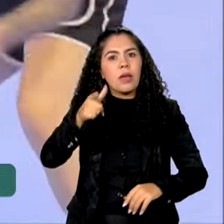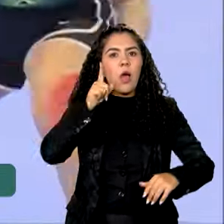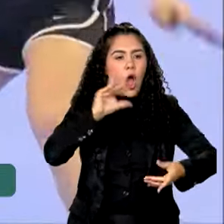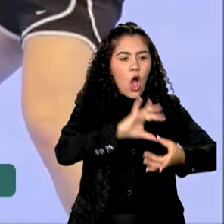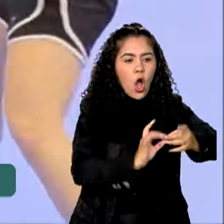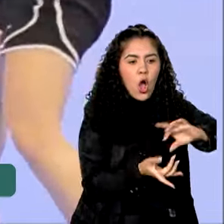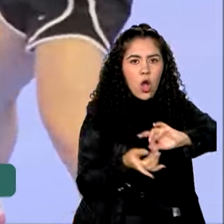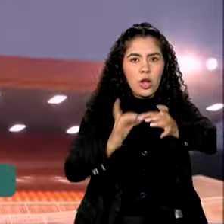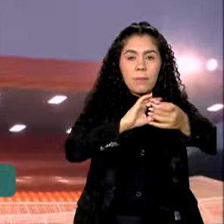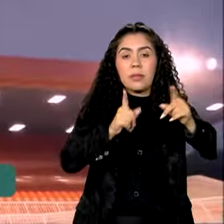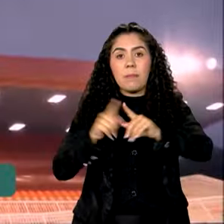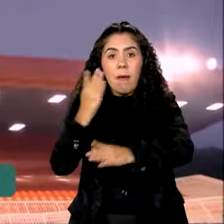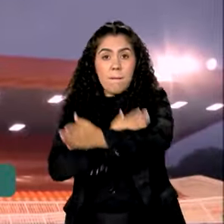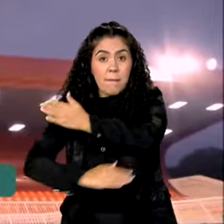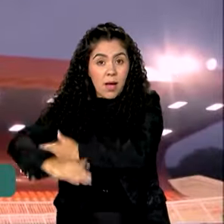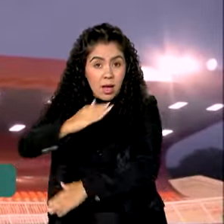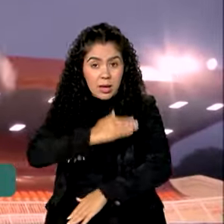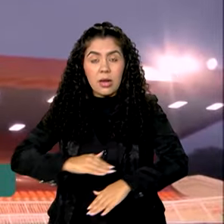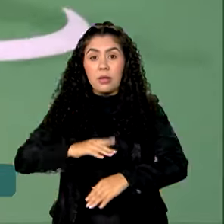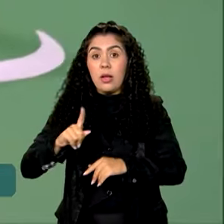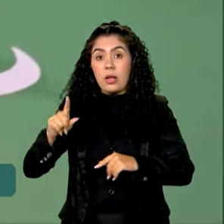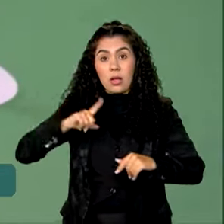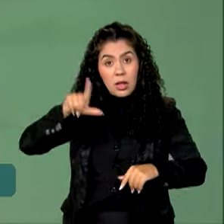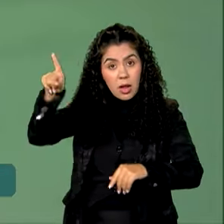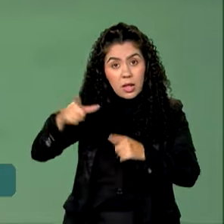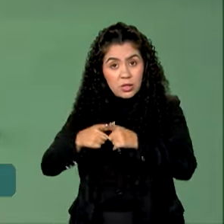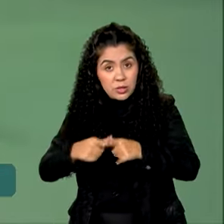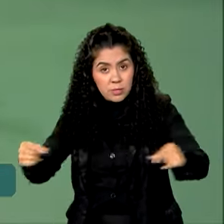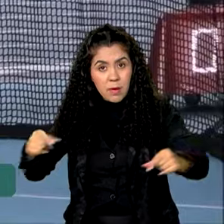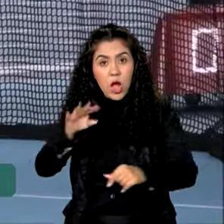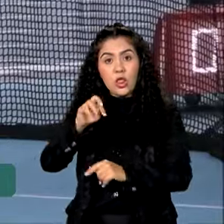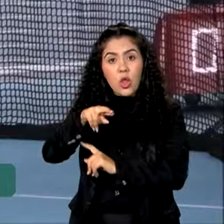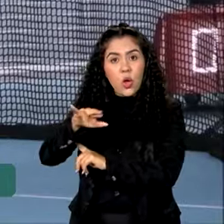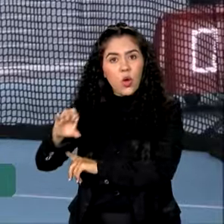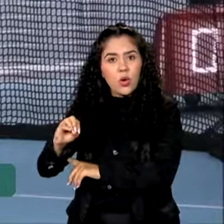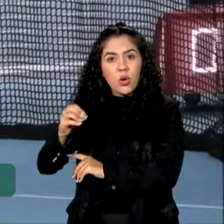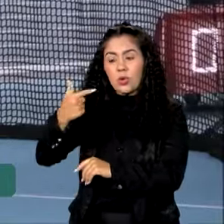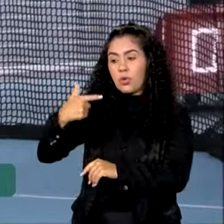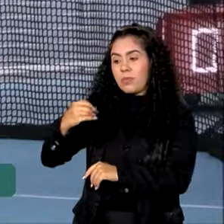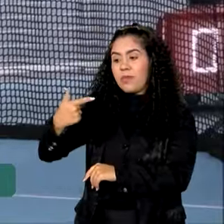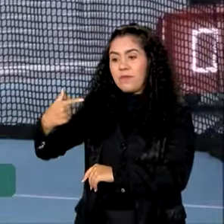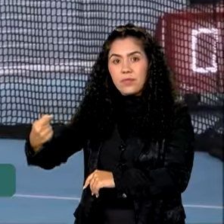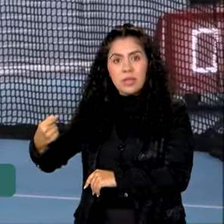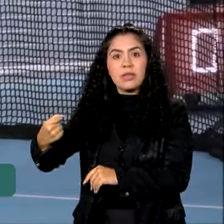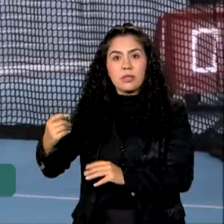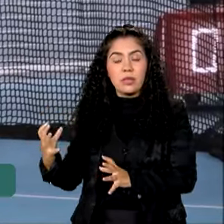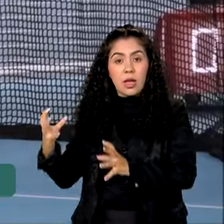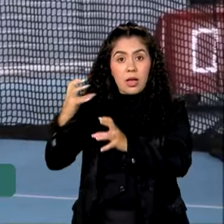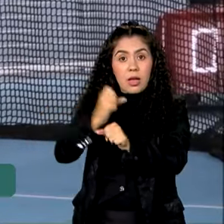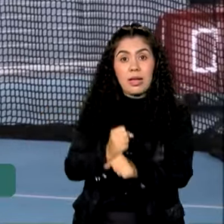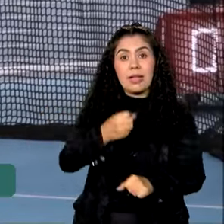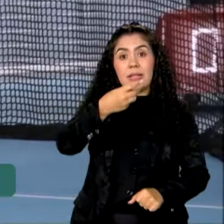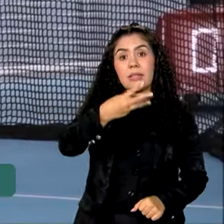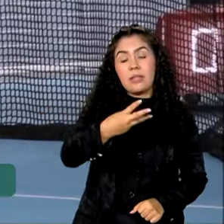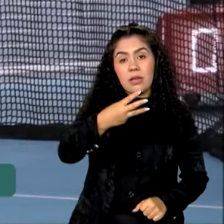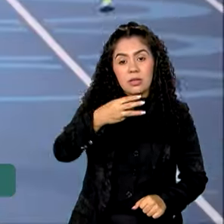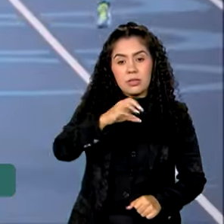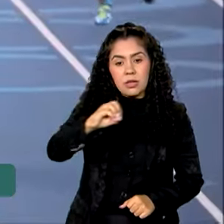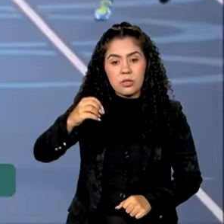paralímpicas do Brasil. Em Tóquio, 2020, dos 302 atletas que